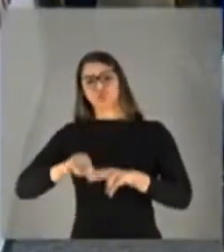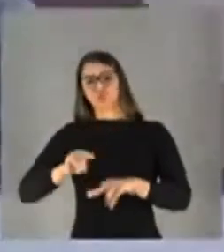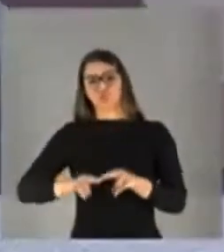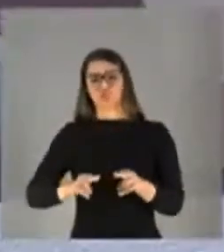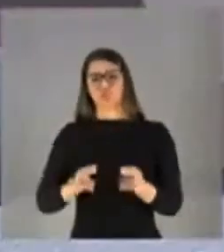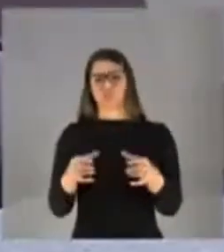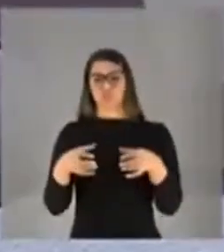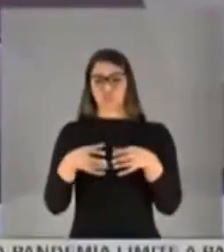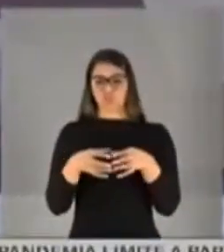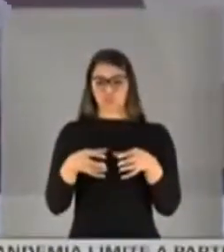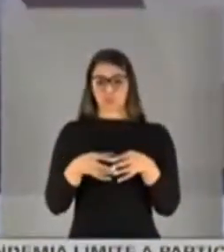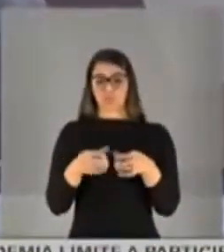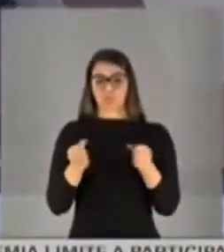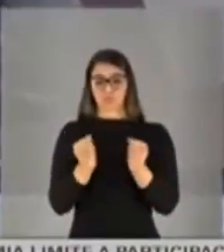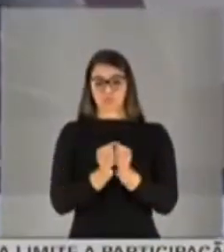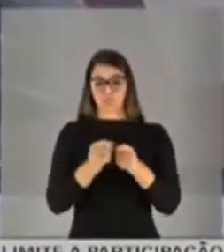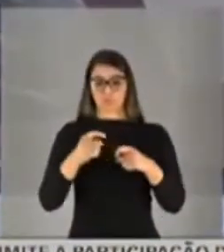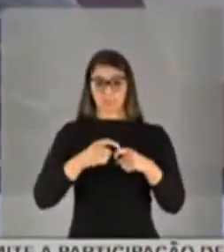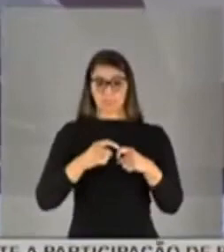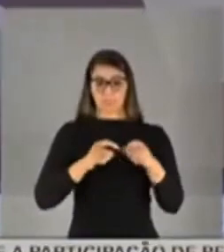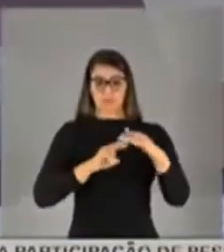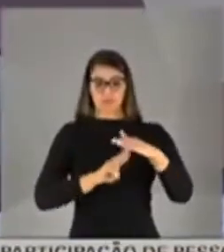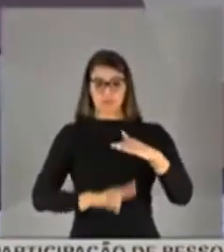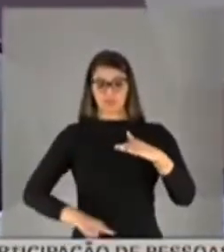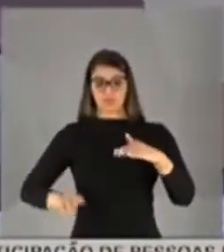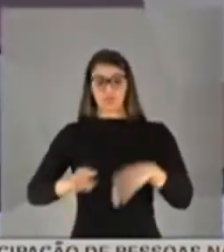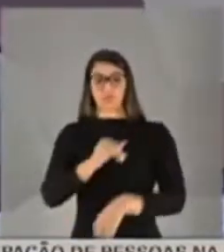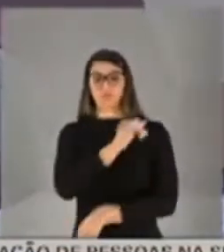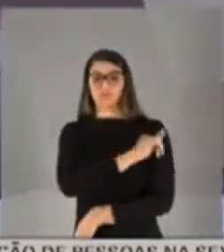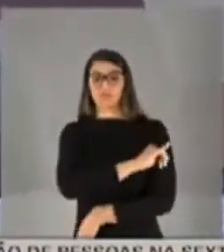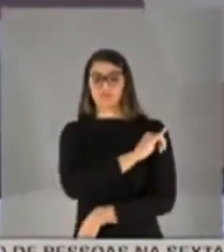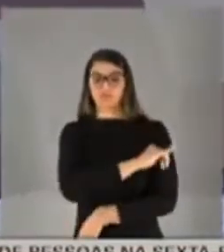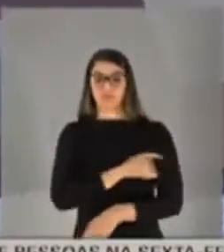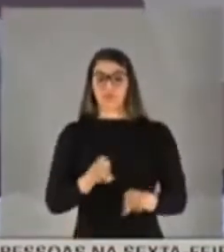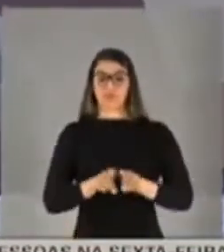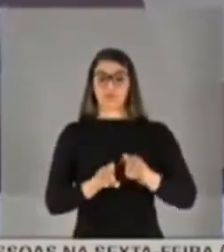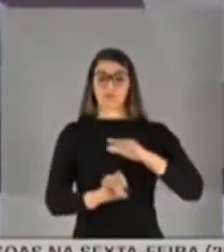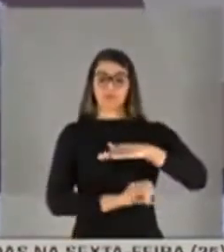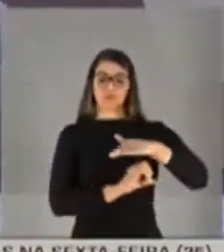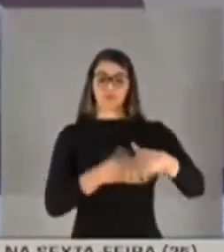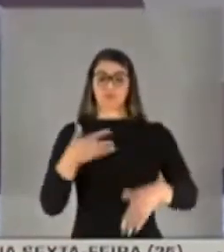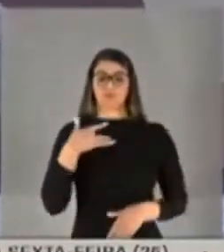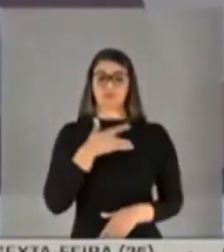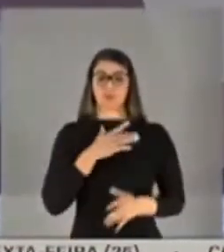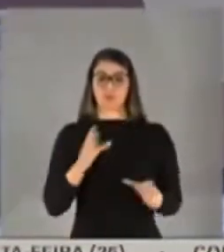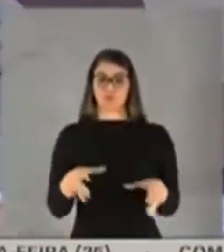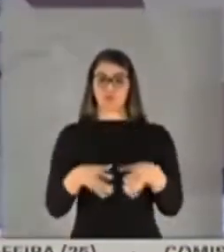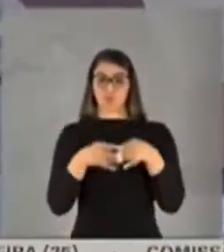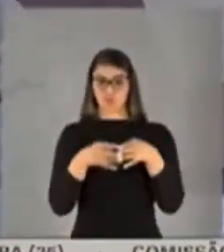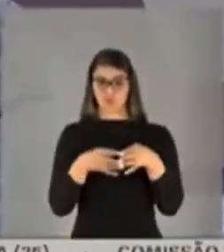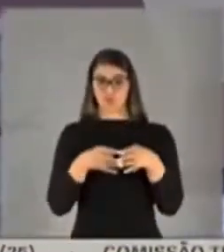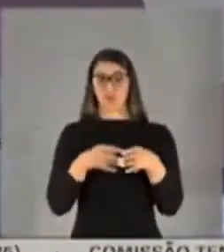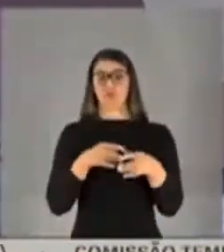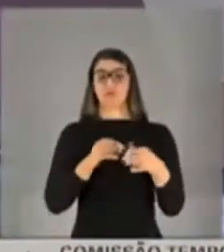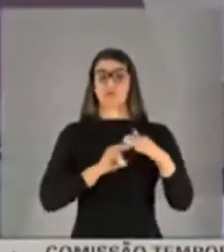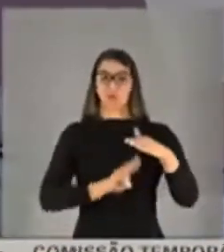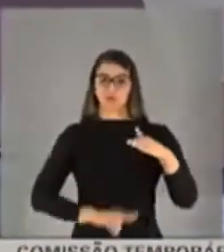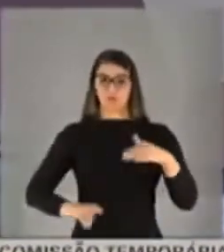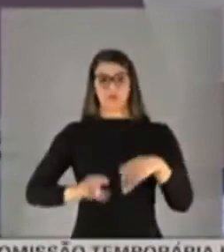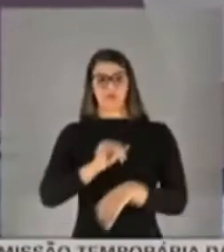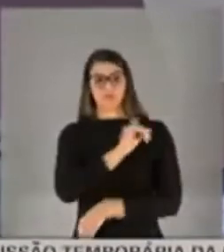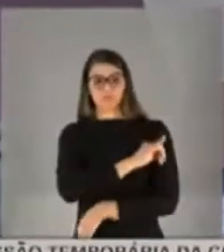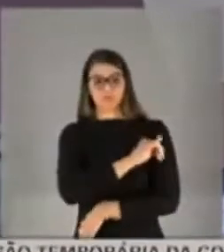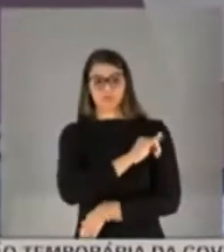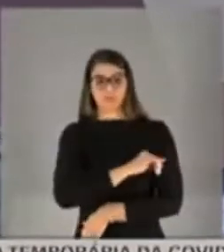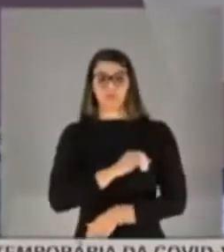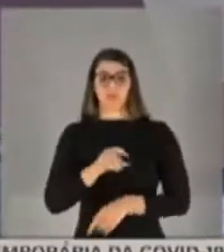Werneck, do Instituto de Medicina Social da Universidade do Estado do Rio de Janeiro e do Instituto de Saúde Coletiva da UFRJ, com a pesquisadora